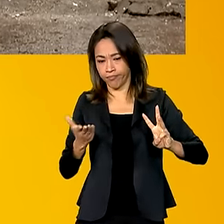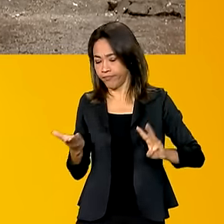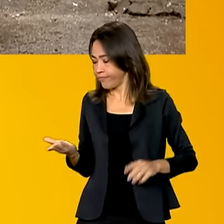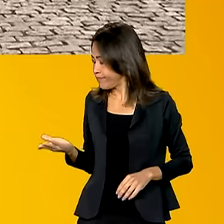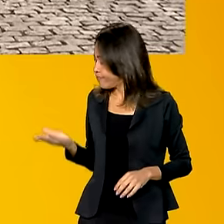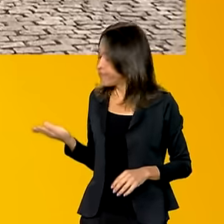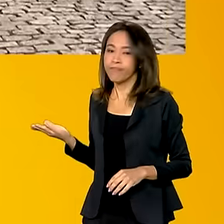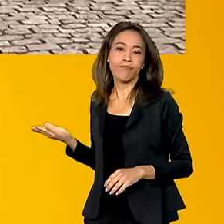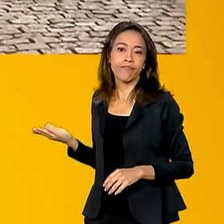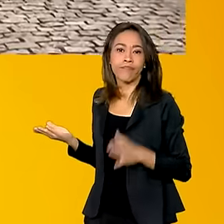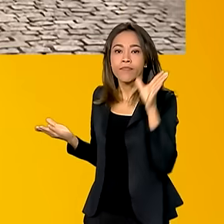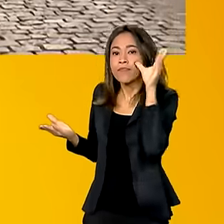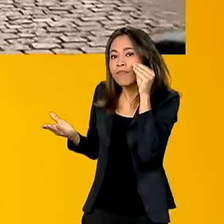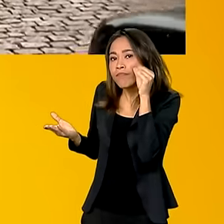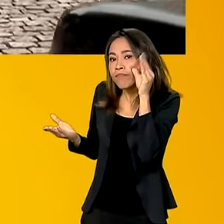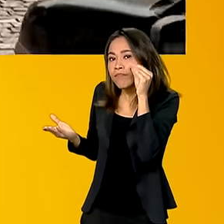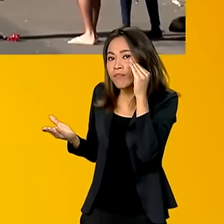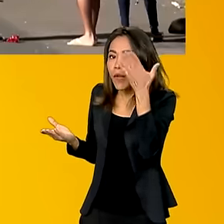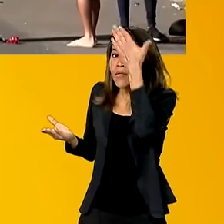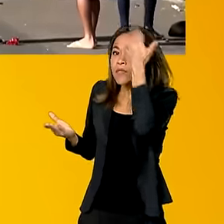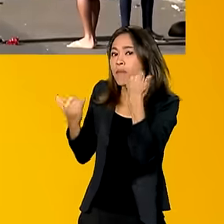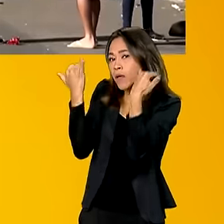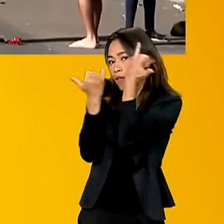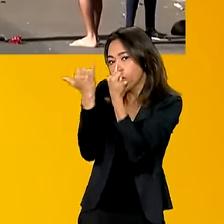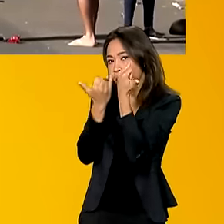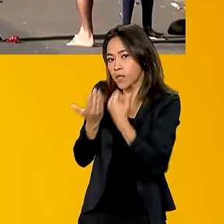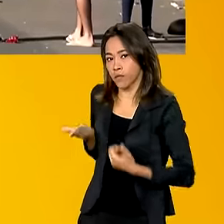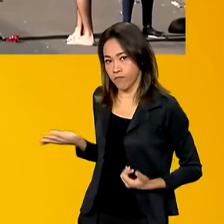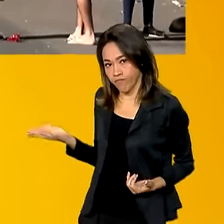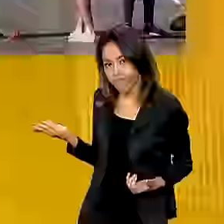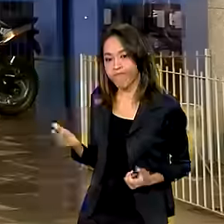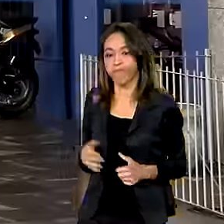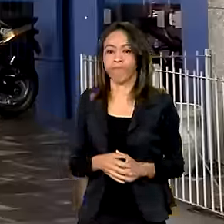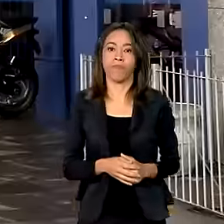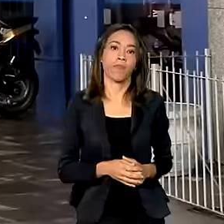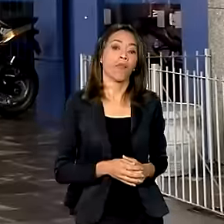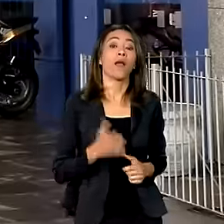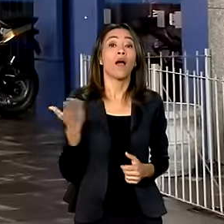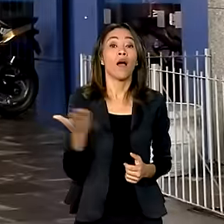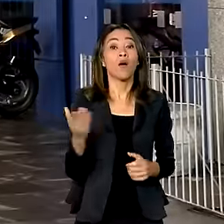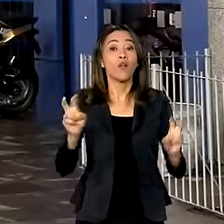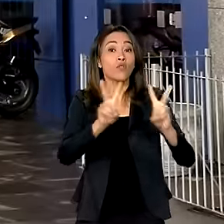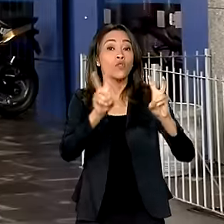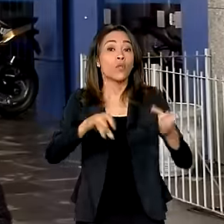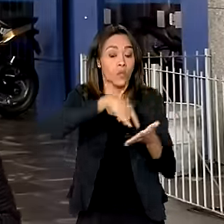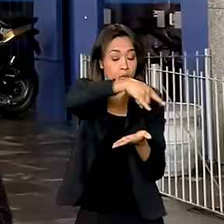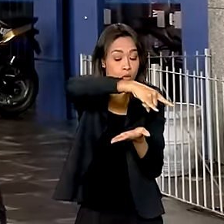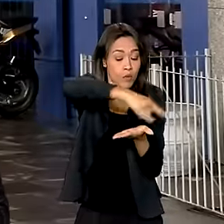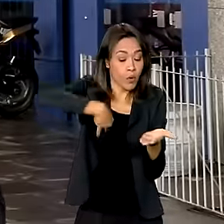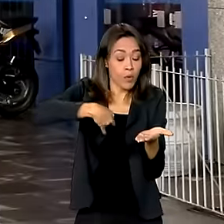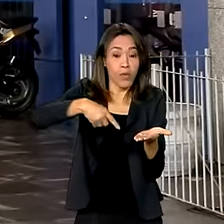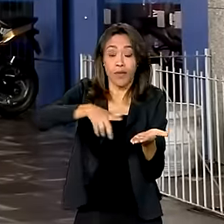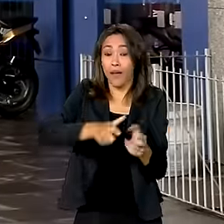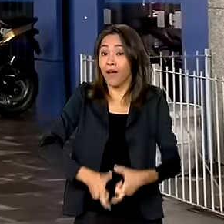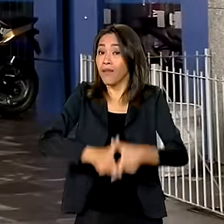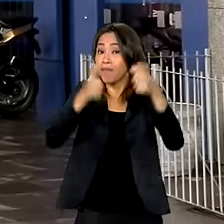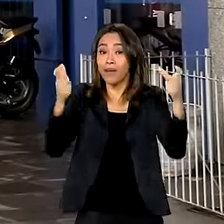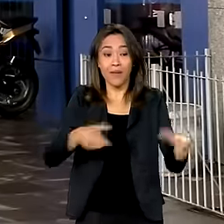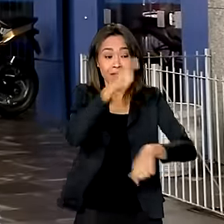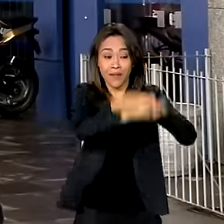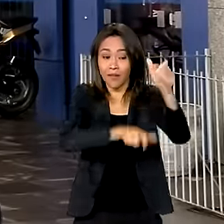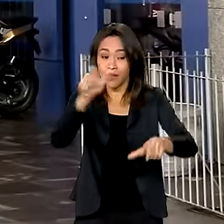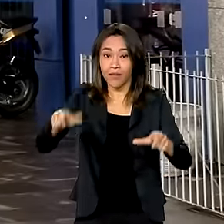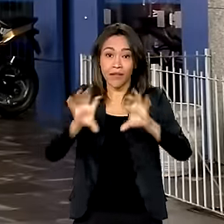auxílio reconstrução, tudo junto. E agora a gente fala sobre documentos, porque grande parte das pessoas